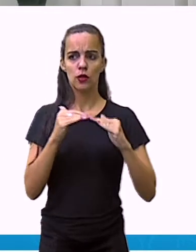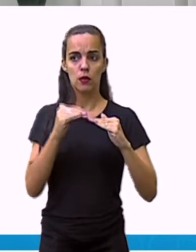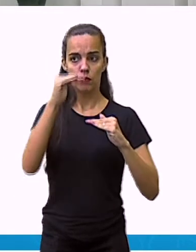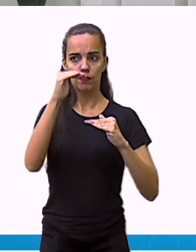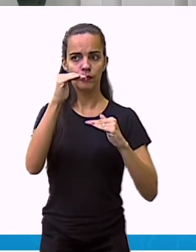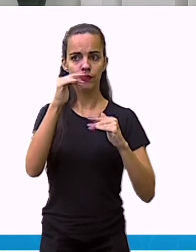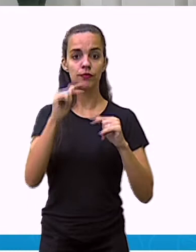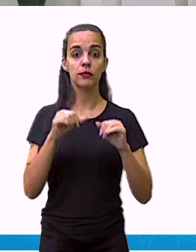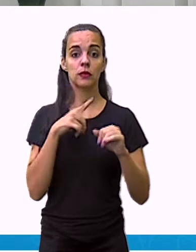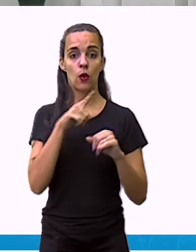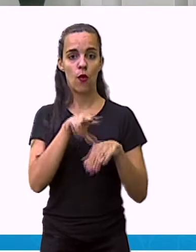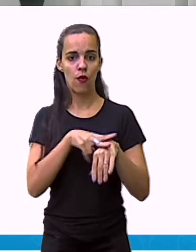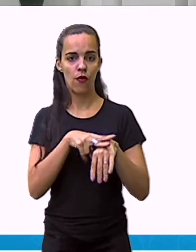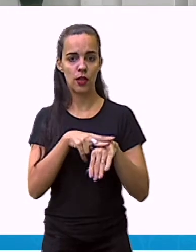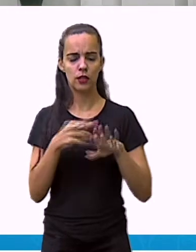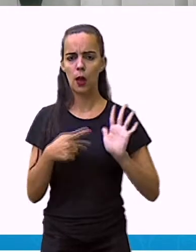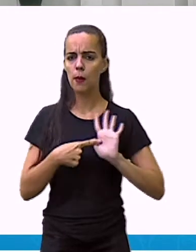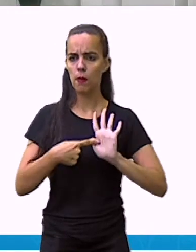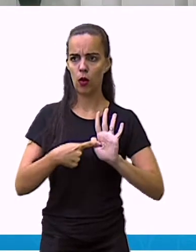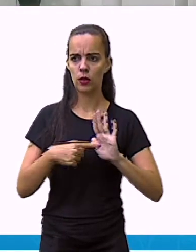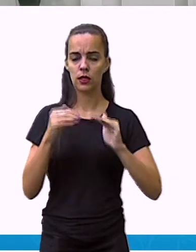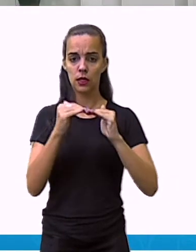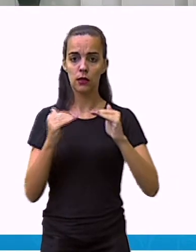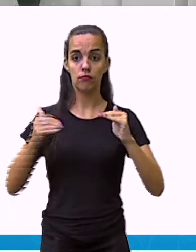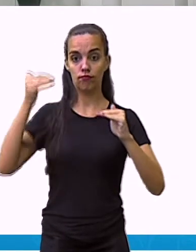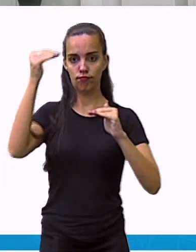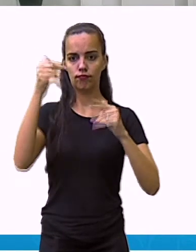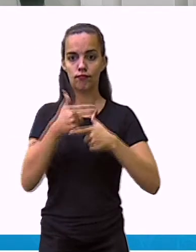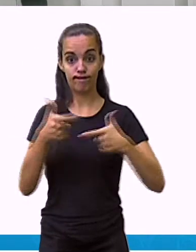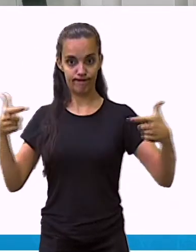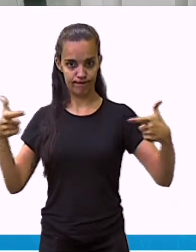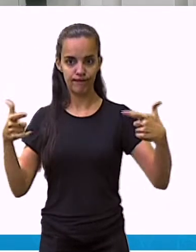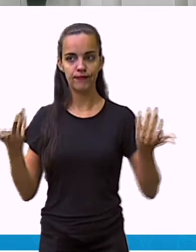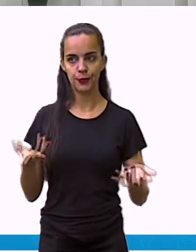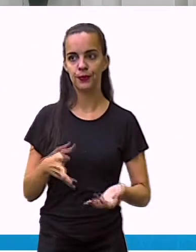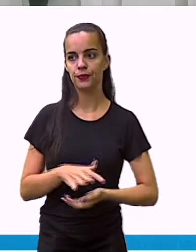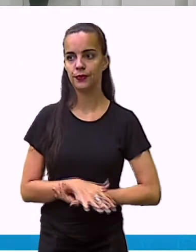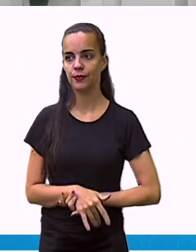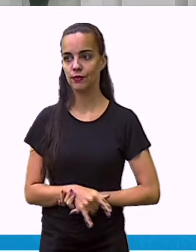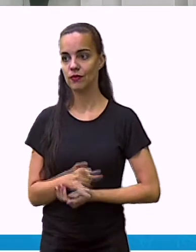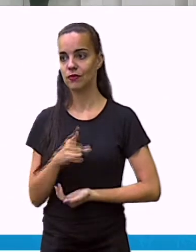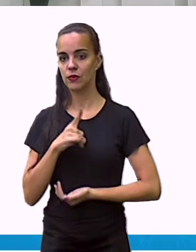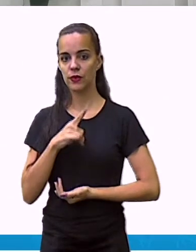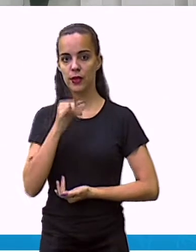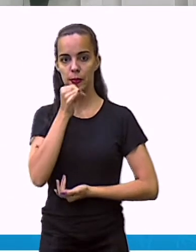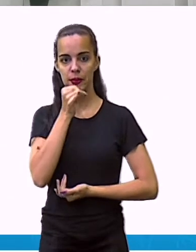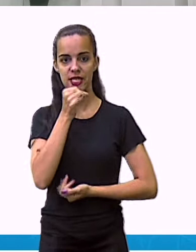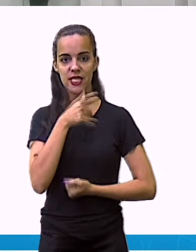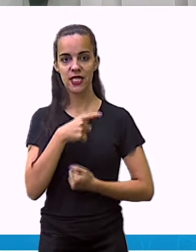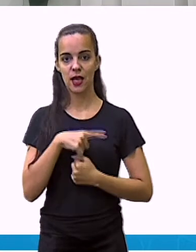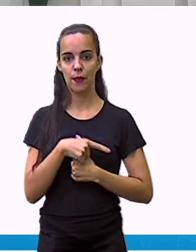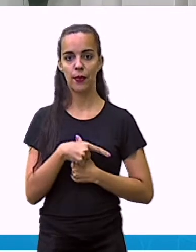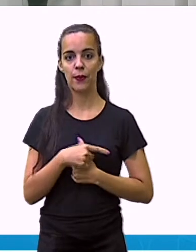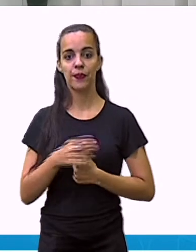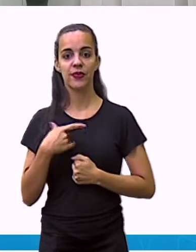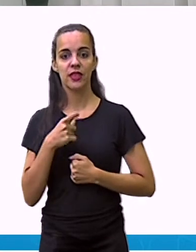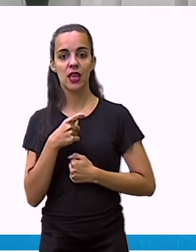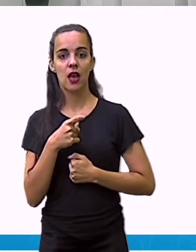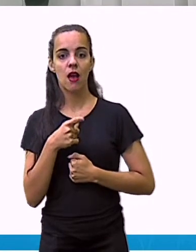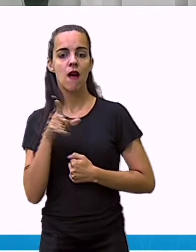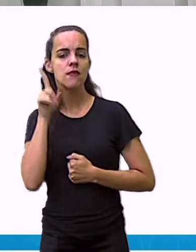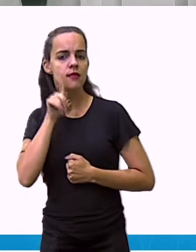maior, um maior valor. Já o da China e dos Estados Unidos, elas estão o que?